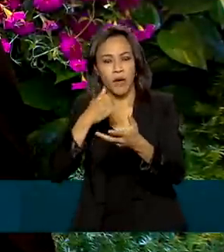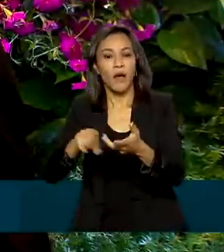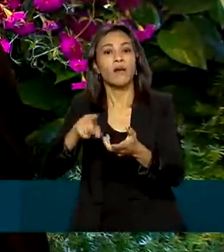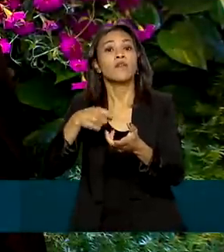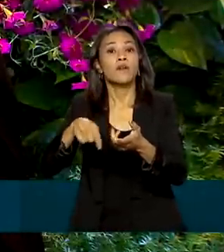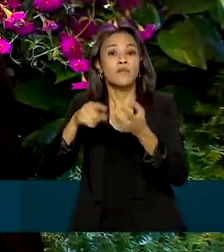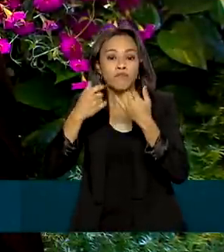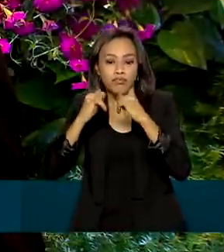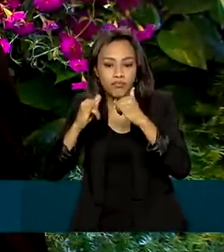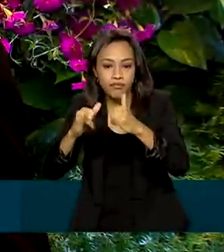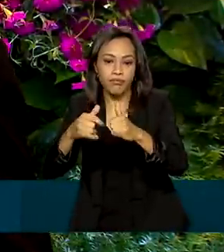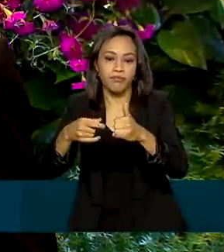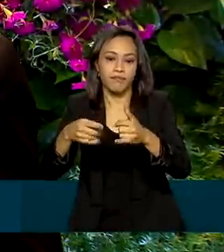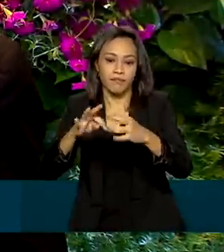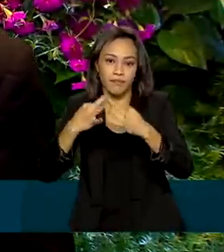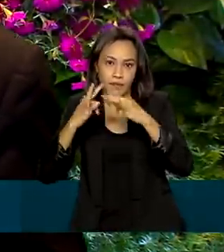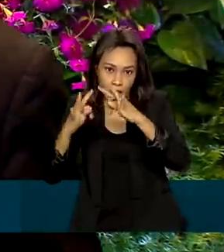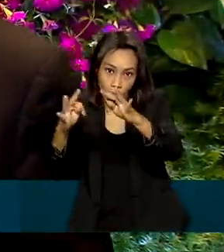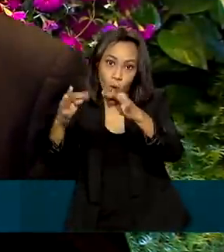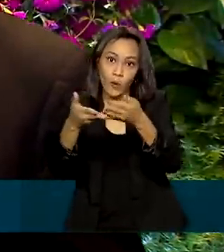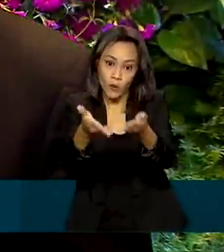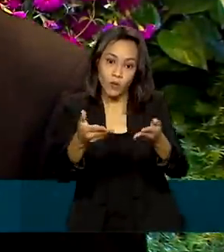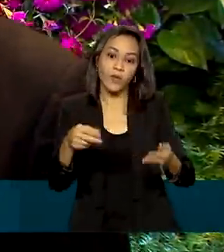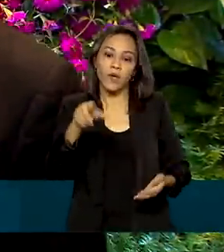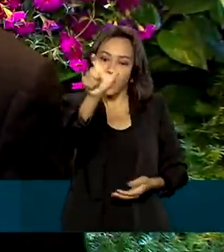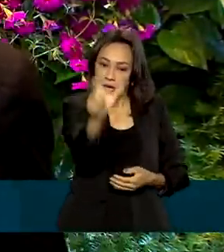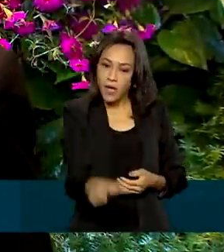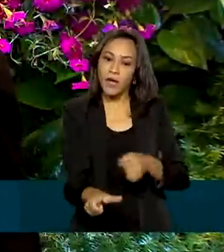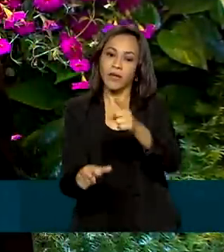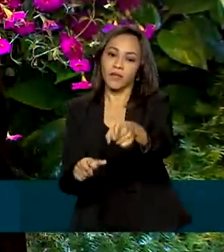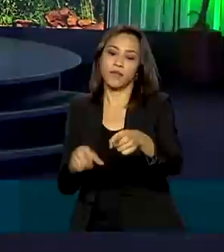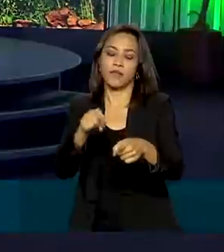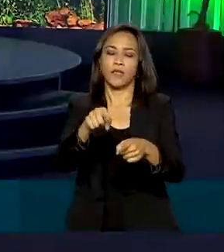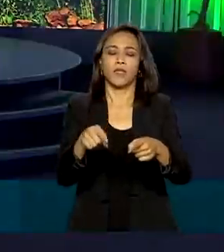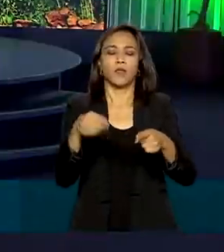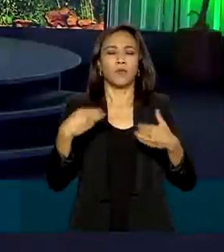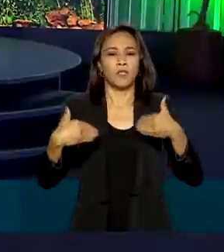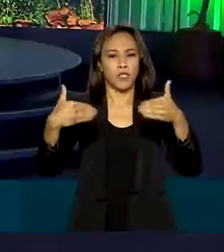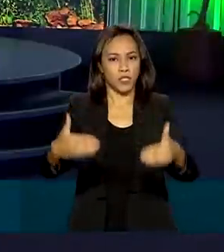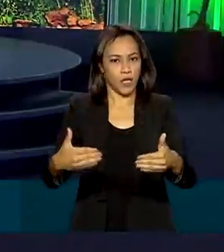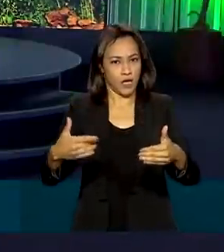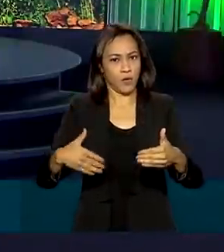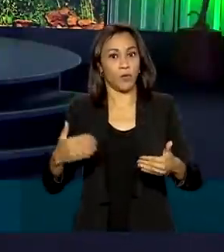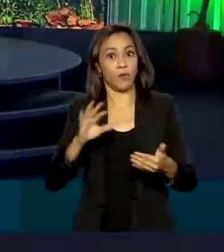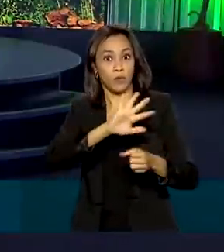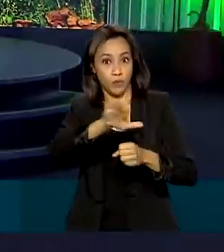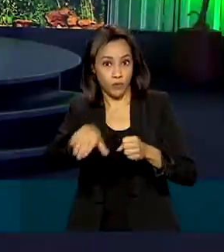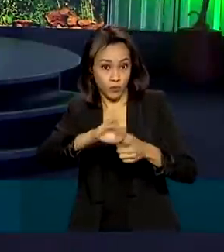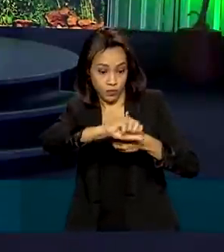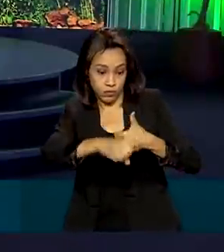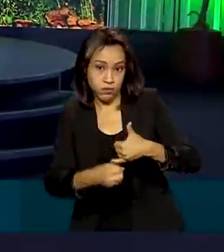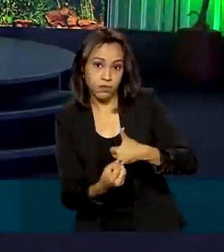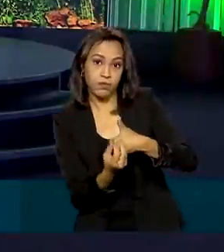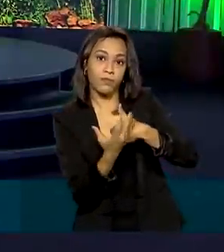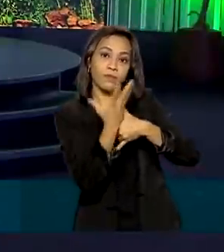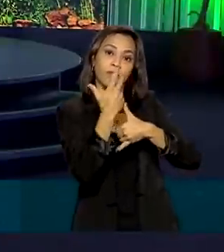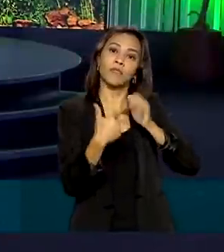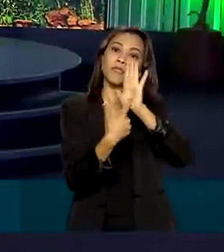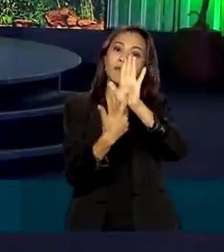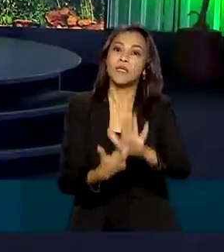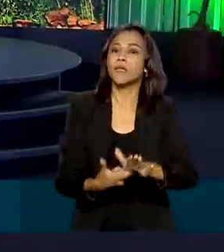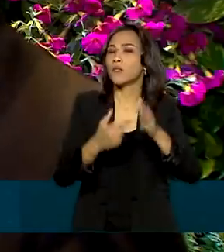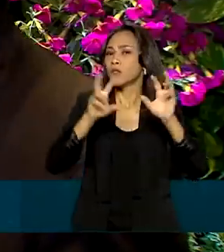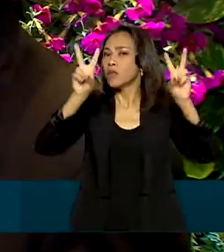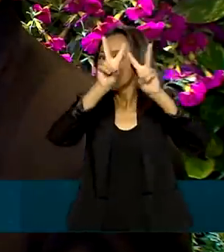anunciada pelo secretário de qualidade ambiental do Ministério do Meio Ambiente na Conferência das Nações Unidas sobre as mudanças